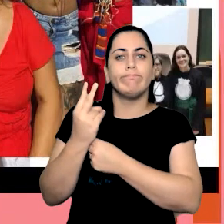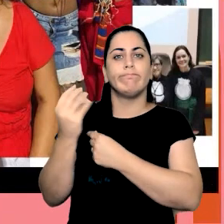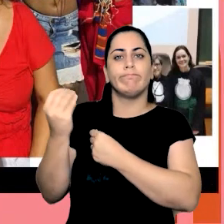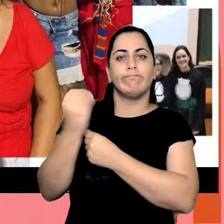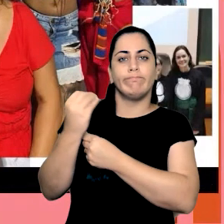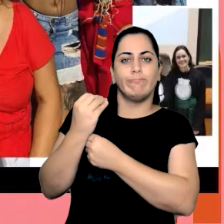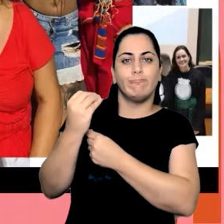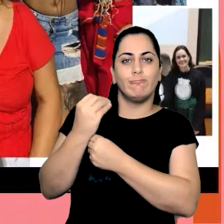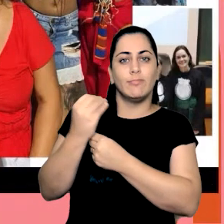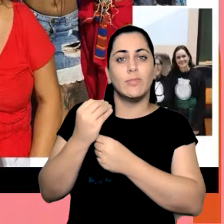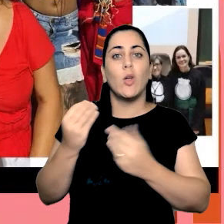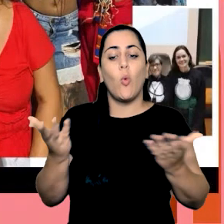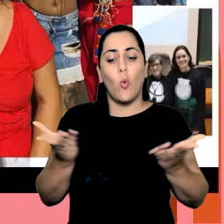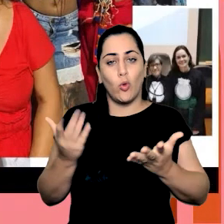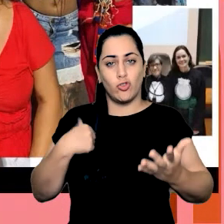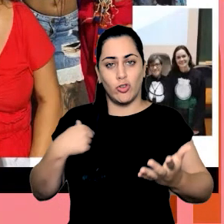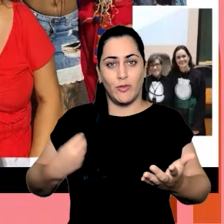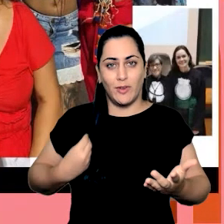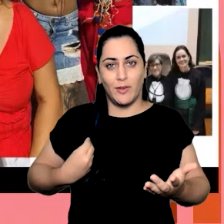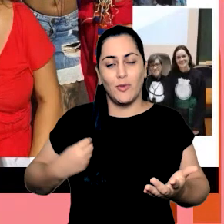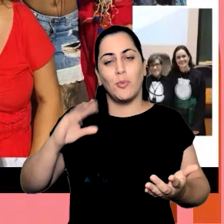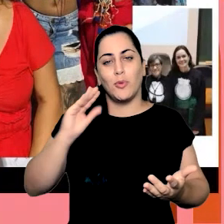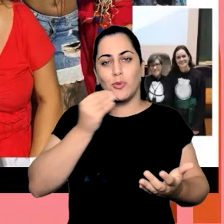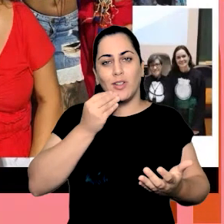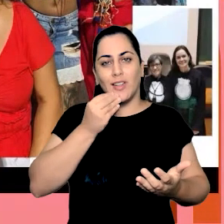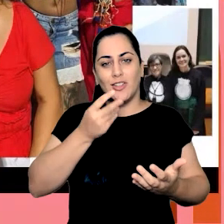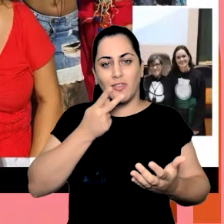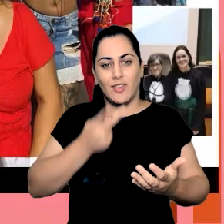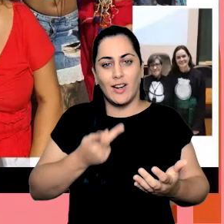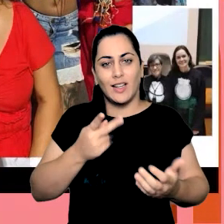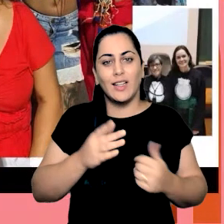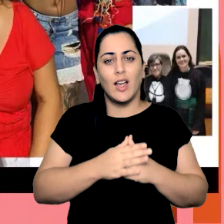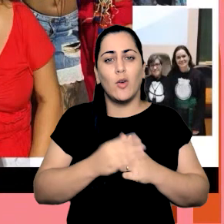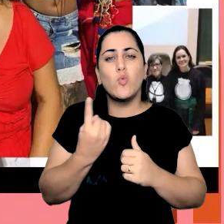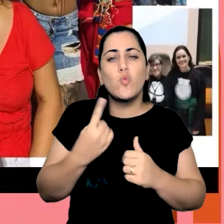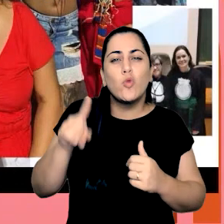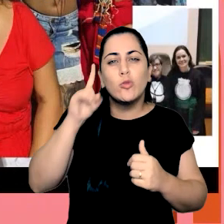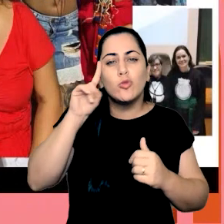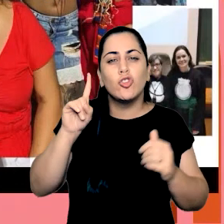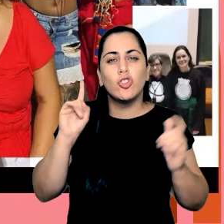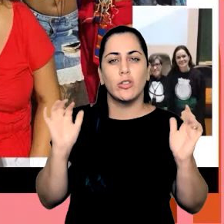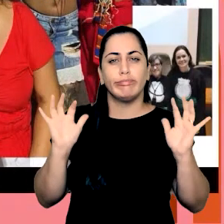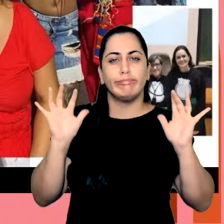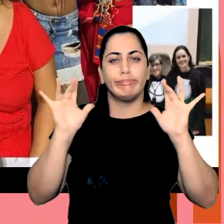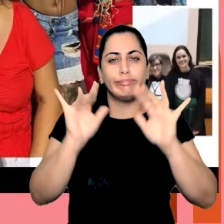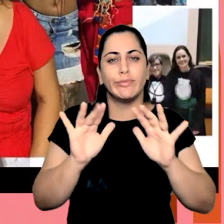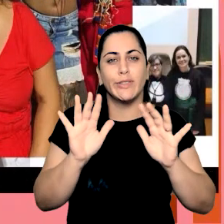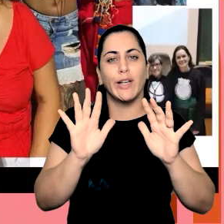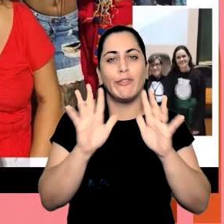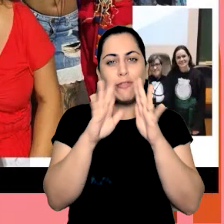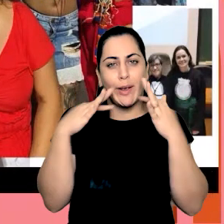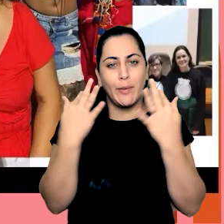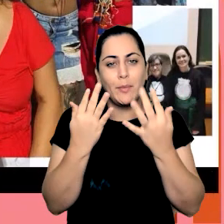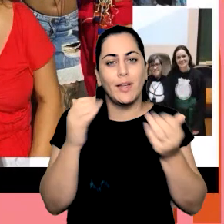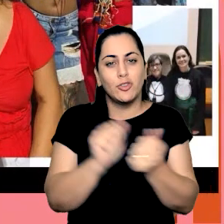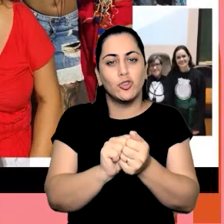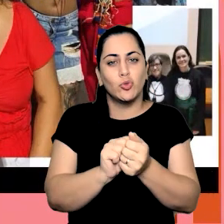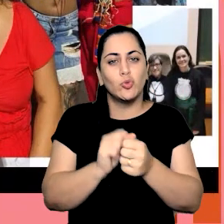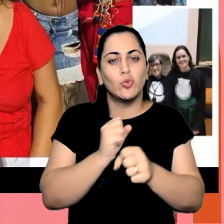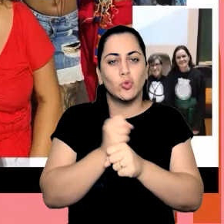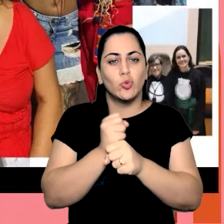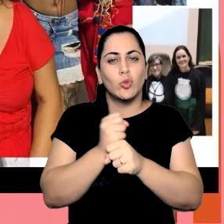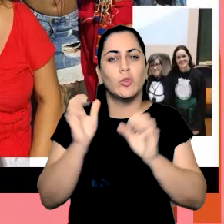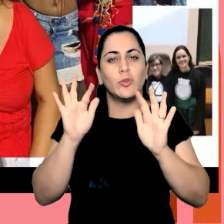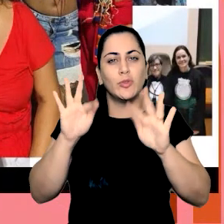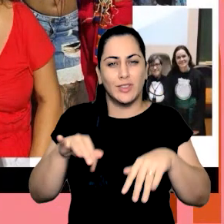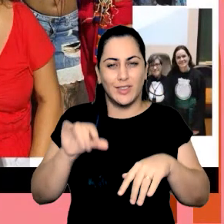e hoje eu estou tendo essa oportunidade de poder falar com vocês, essa foi a última vez que a gente conseguiu se reunir, todos os filhos, enfim, no último ano,